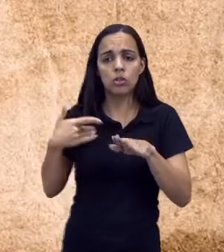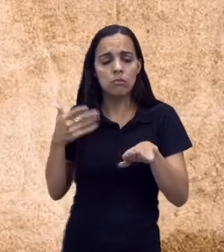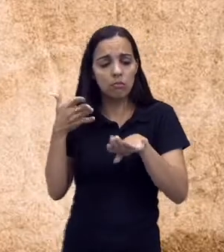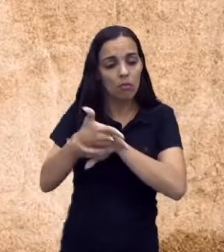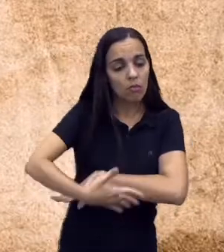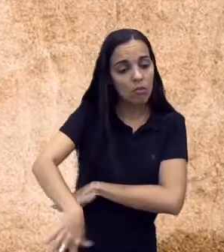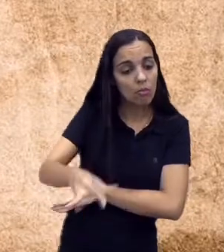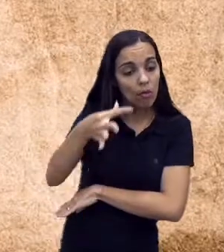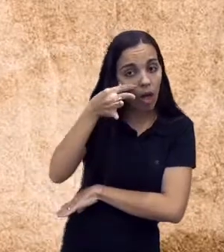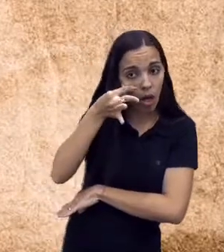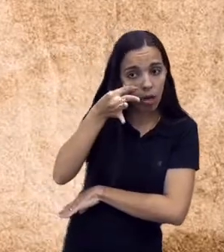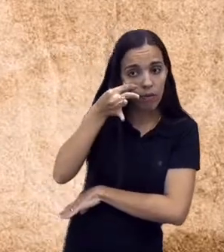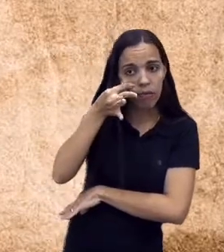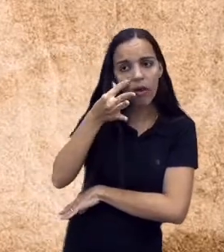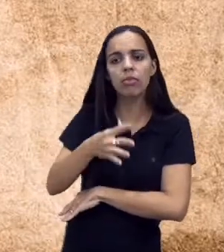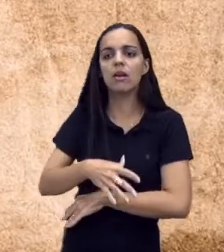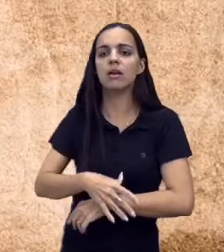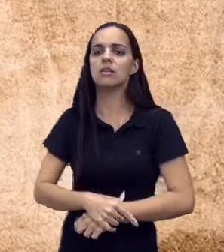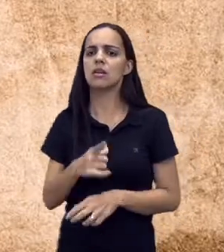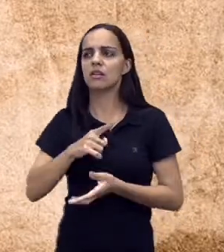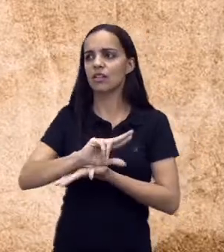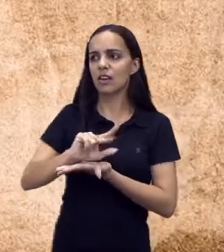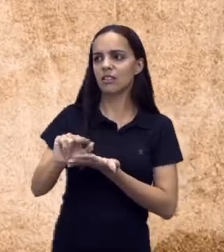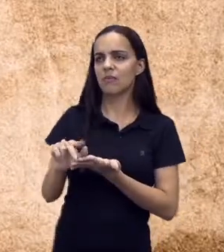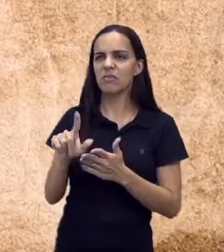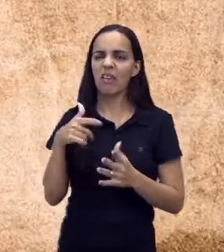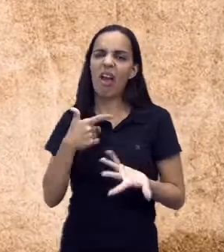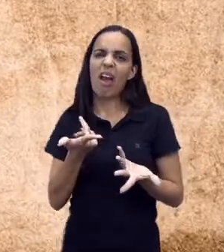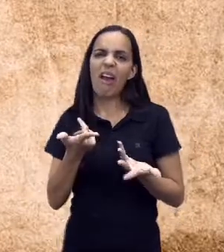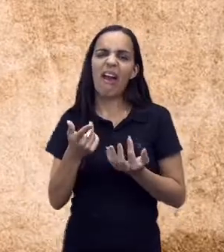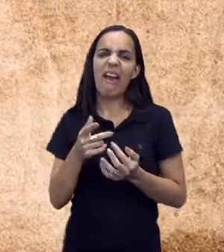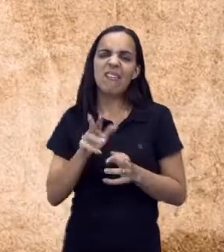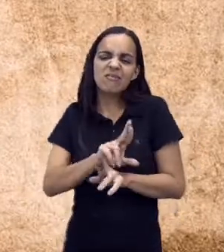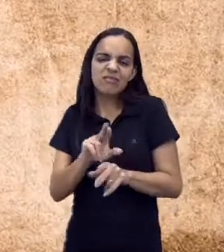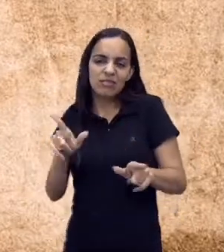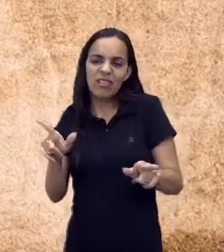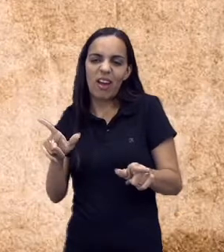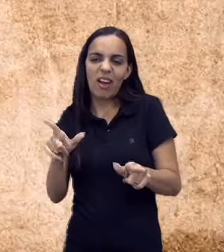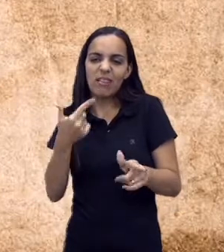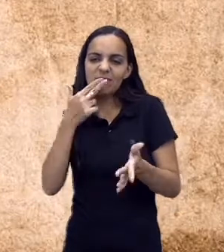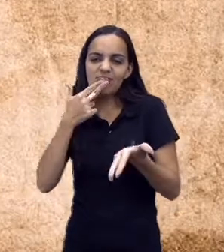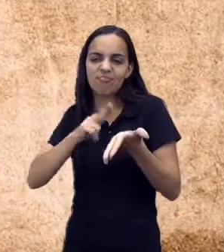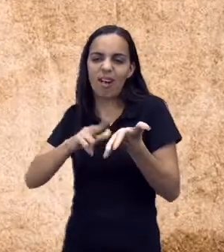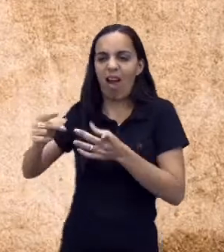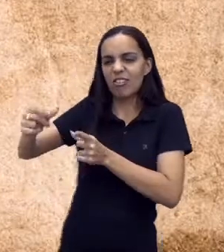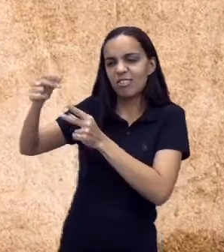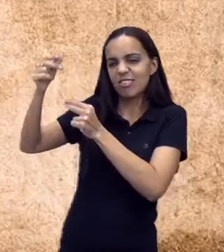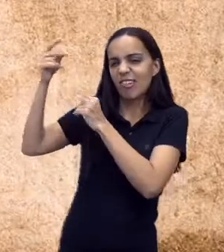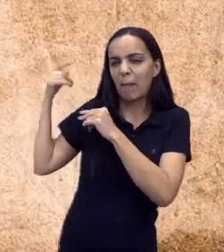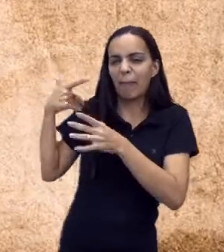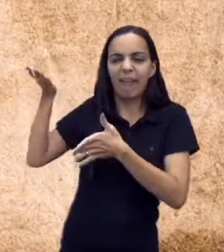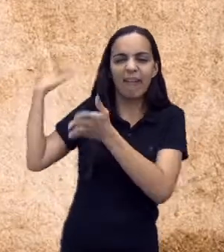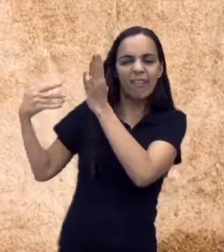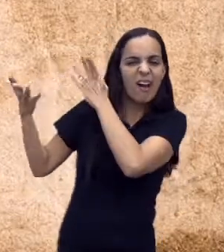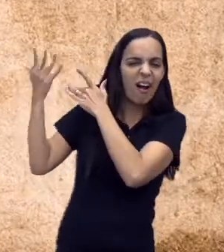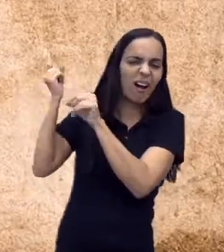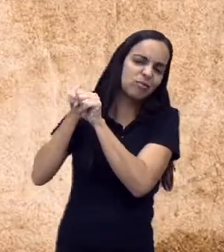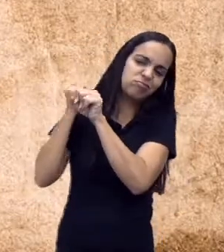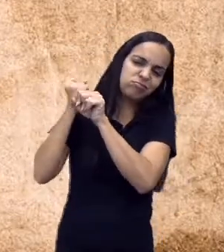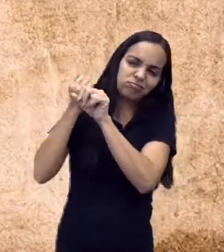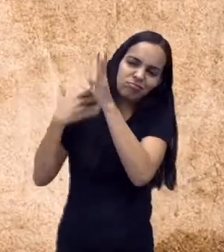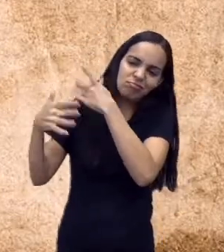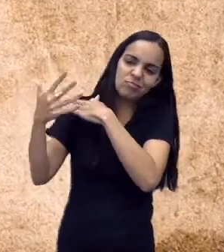da carta. Diferente daquelas cartas antigamente que os nossos avós ou os nossos pais